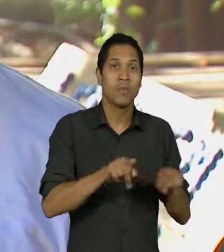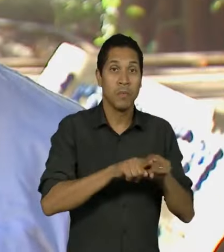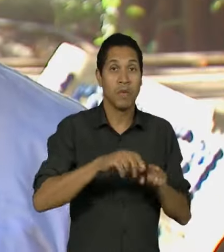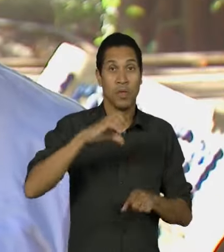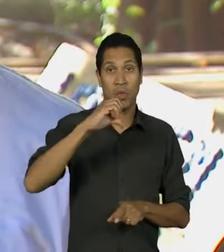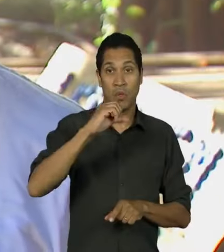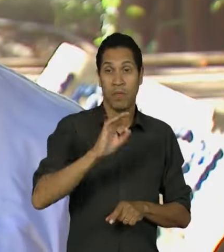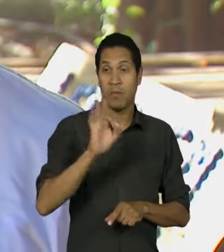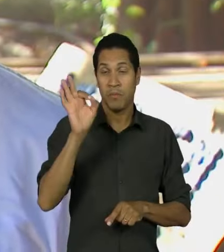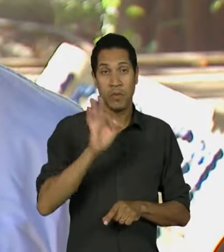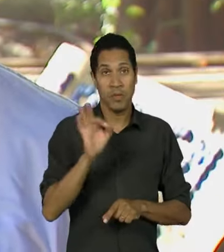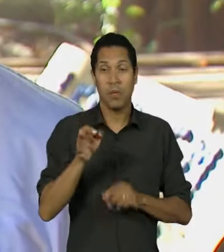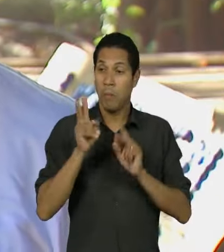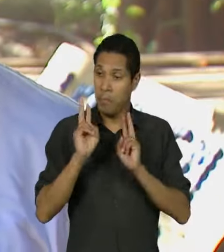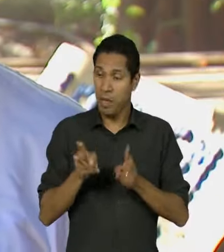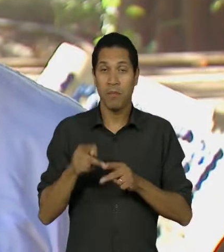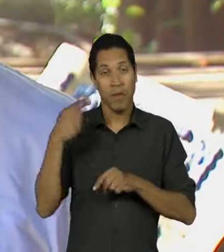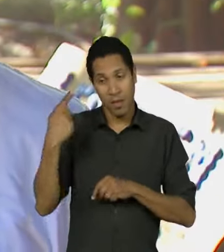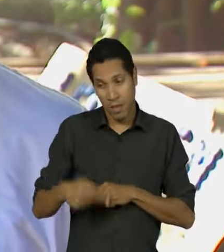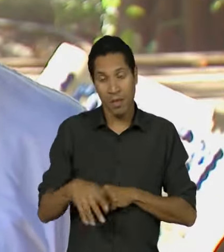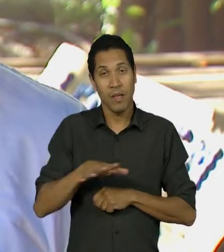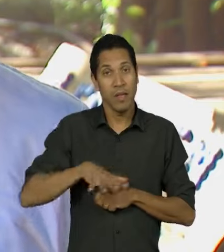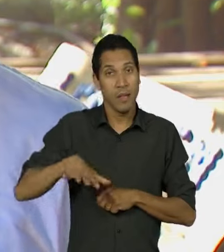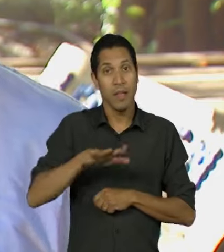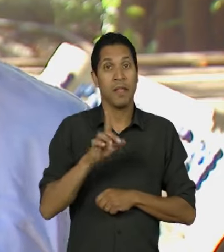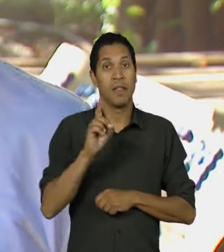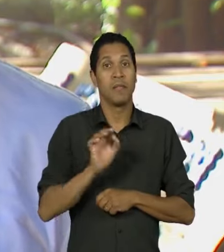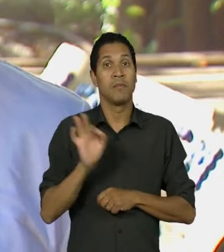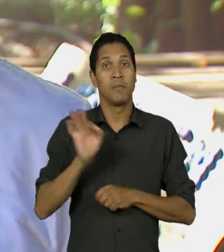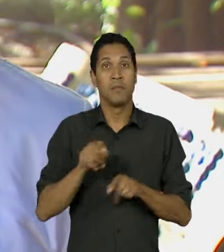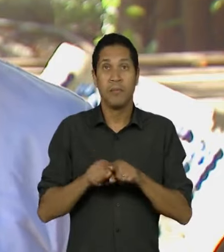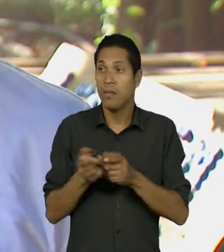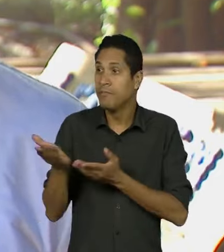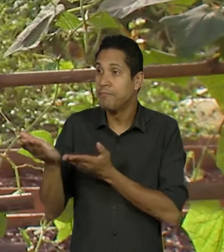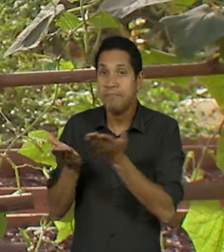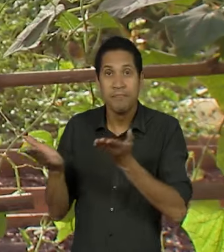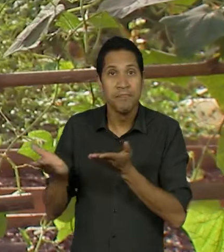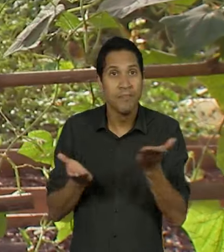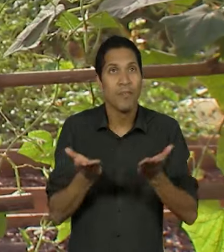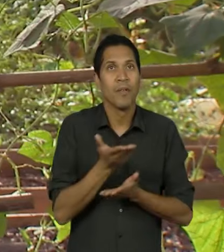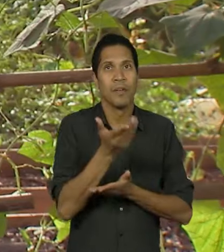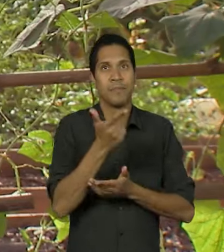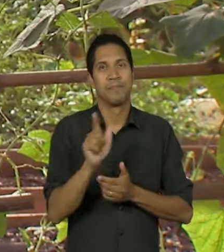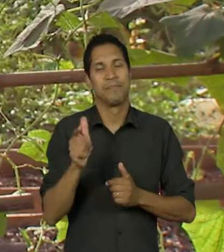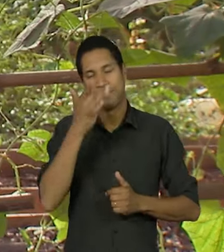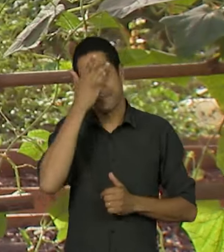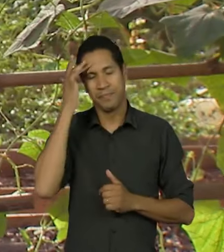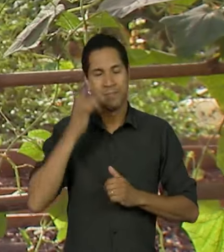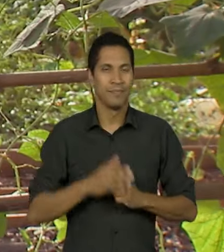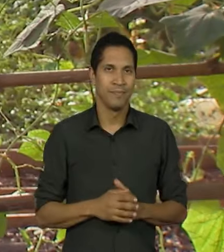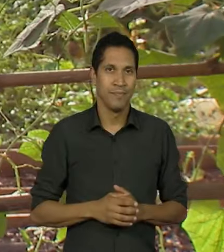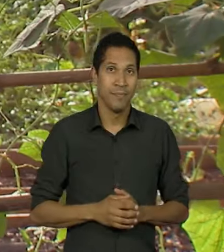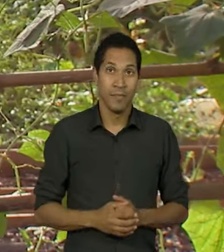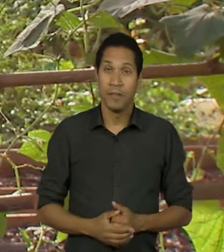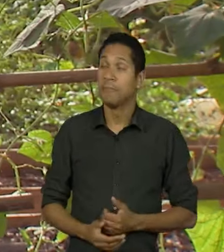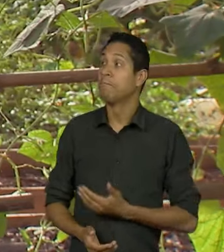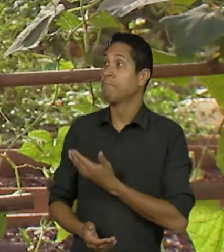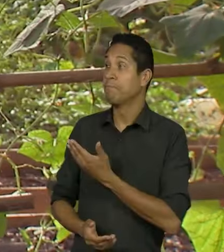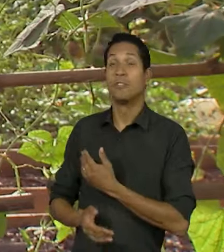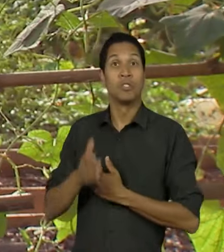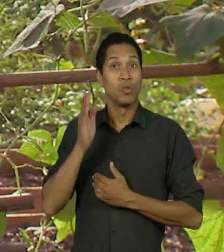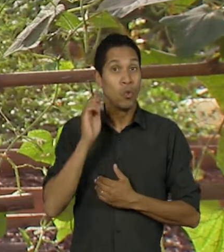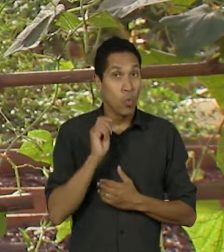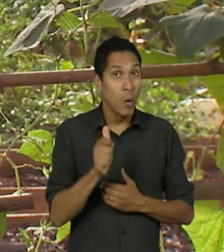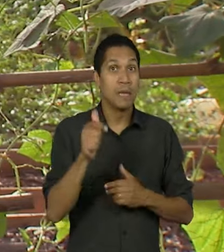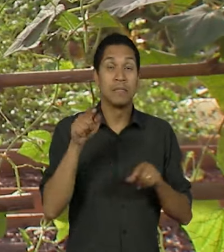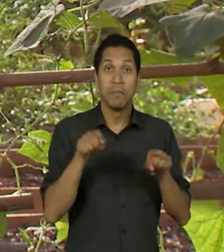% dele no próprio Espaço Verde, 10% é servido às próprias pessoas que estão envolvidas. A Horta das Flores já esteve ameaçada.